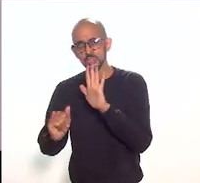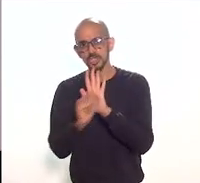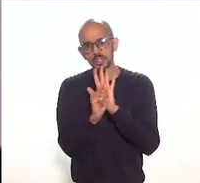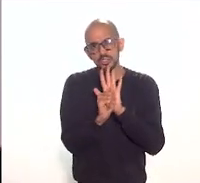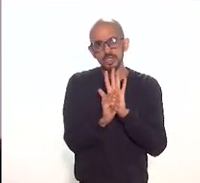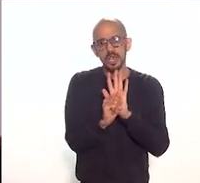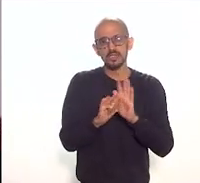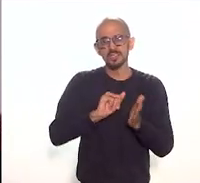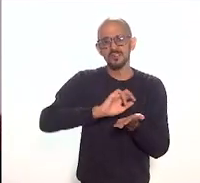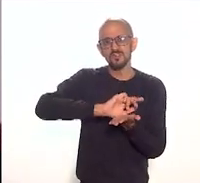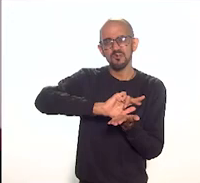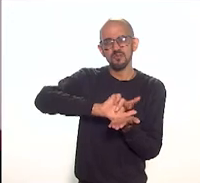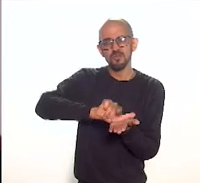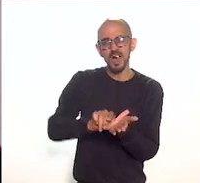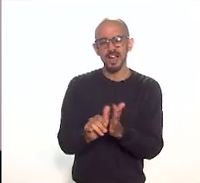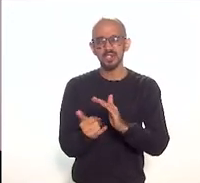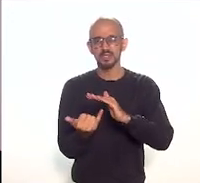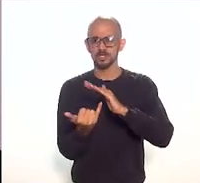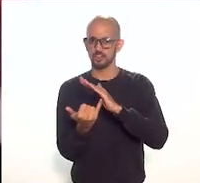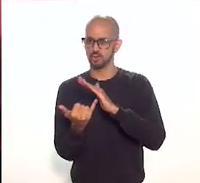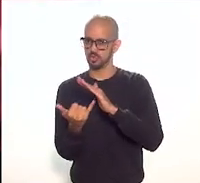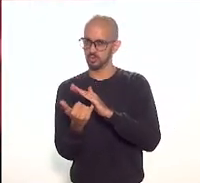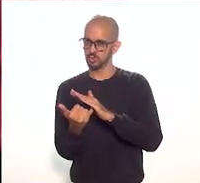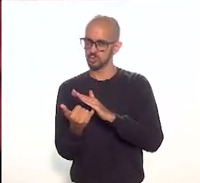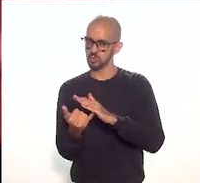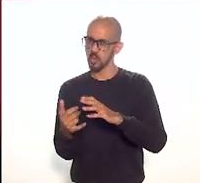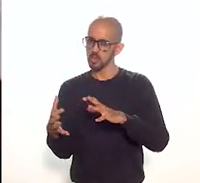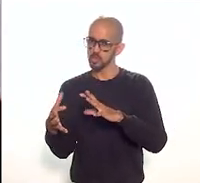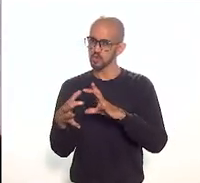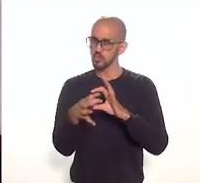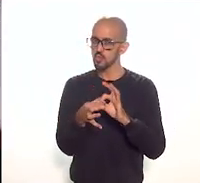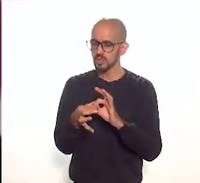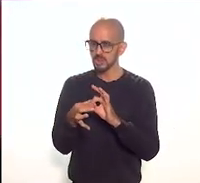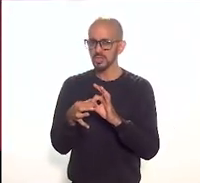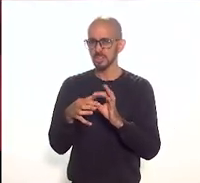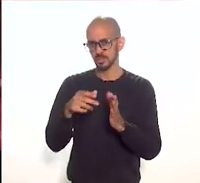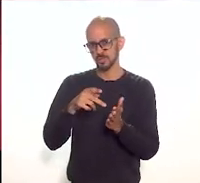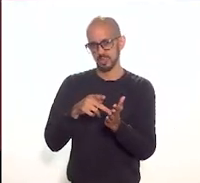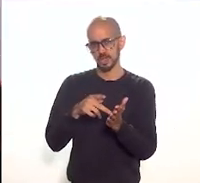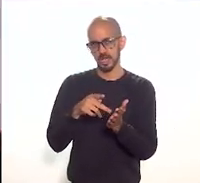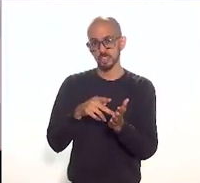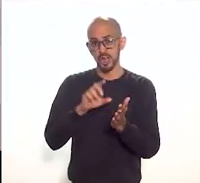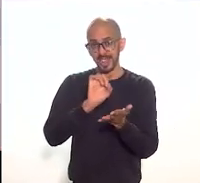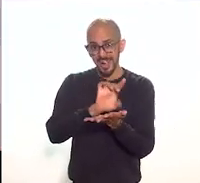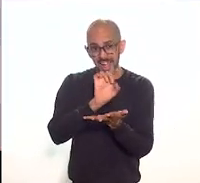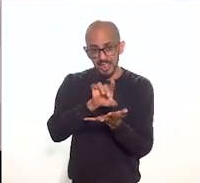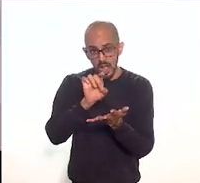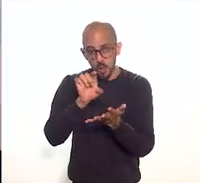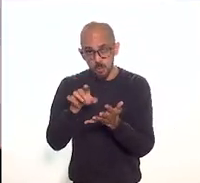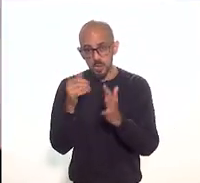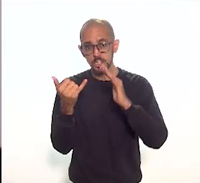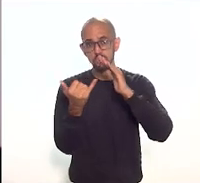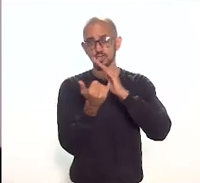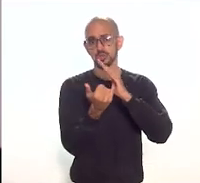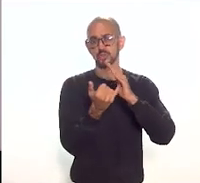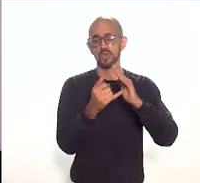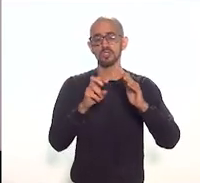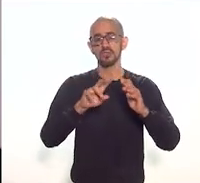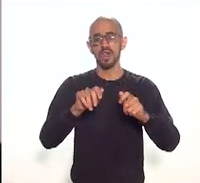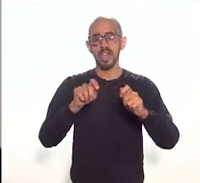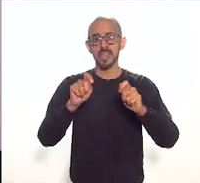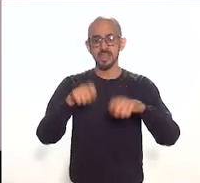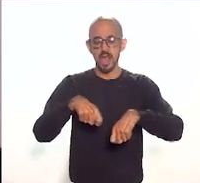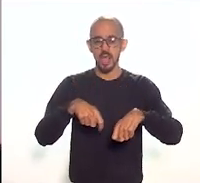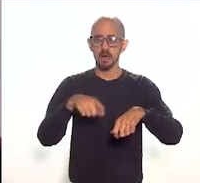múltiplas instituições cada uma das instituições aqui representadas aqui nessa audiência vai poder fazer